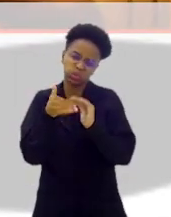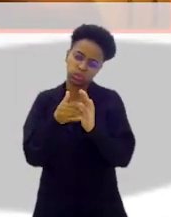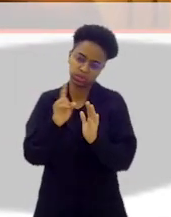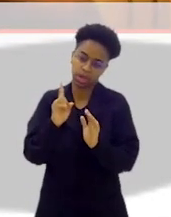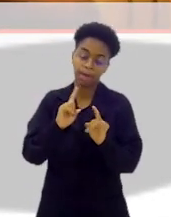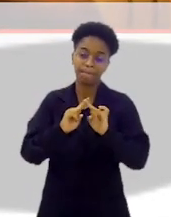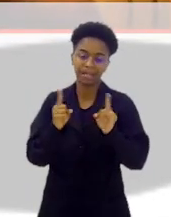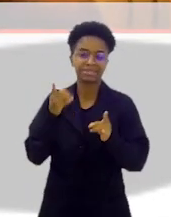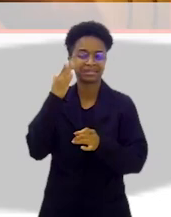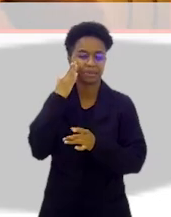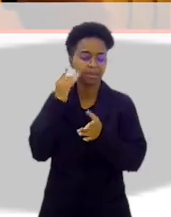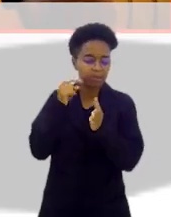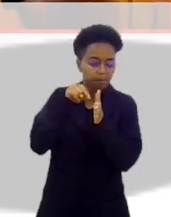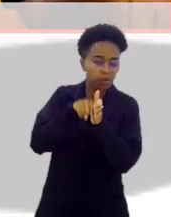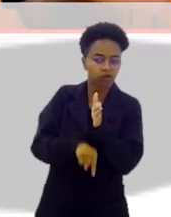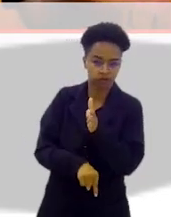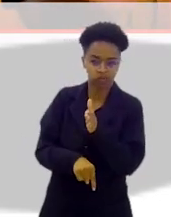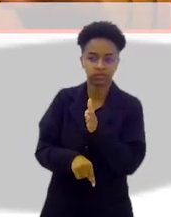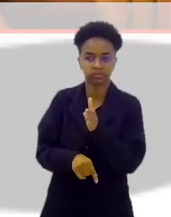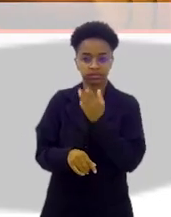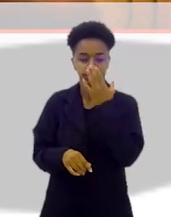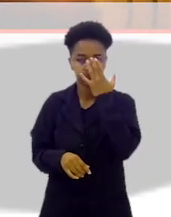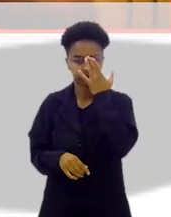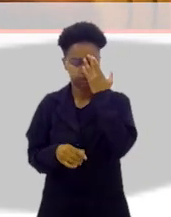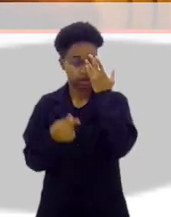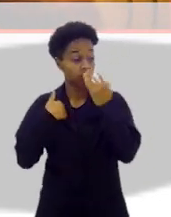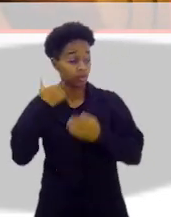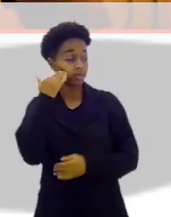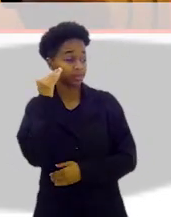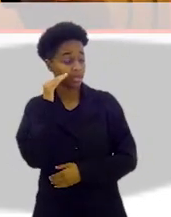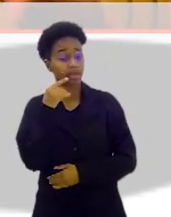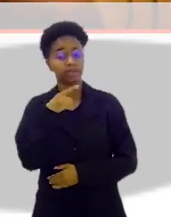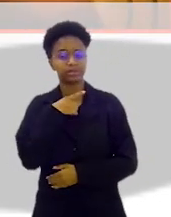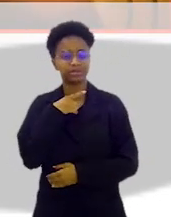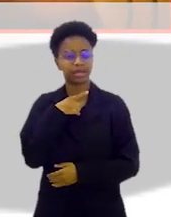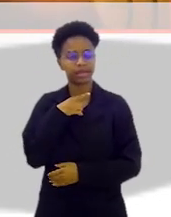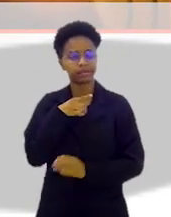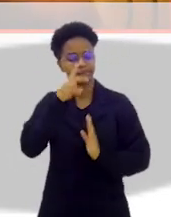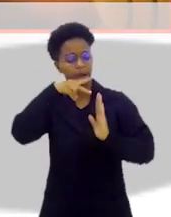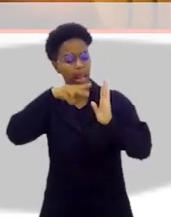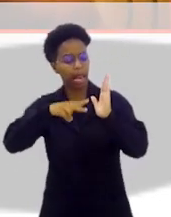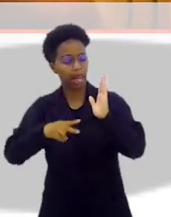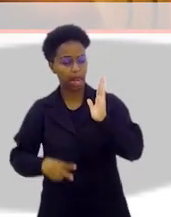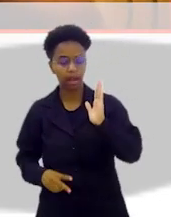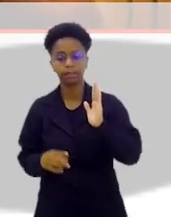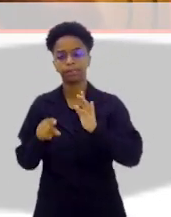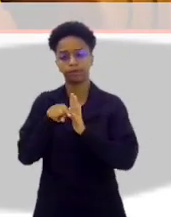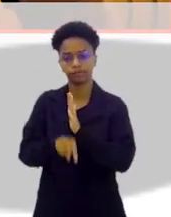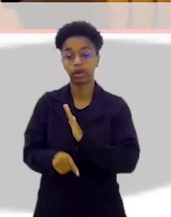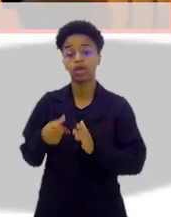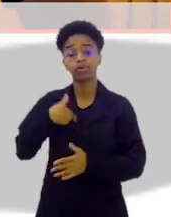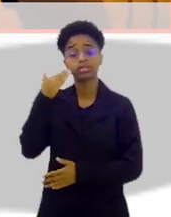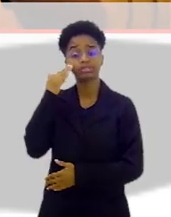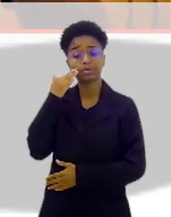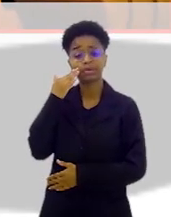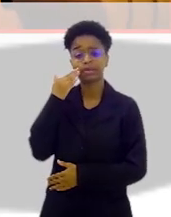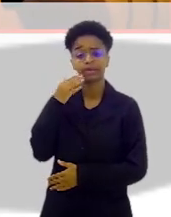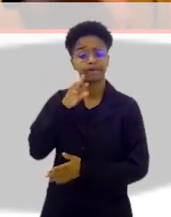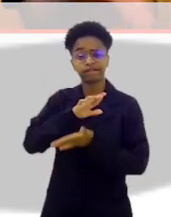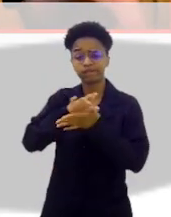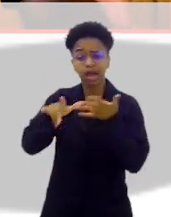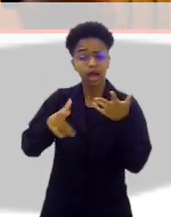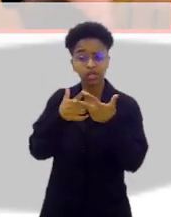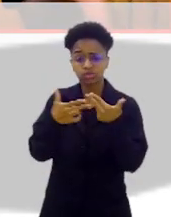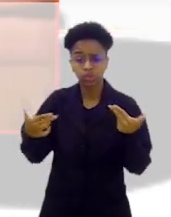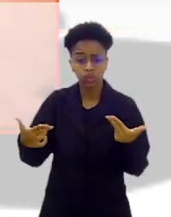aspas, é claro. Entendo, o profundo conhecedor, quer dizer, saiu da escuridão. Exato, eu sabia quem era Le